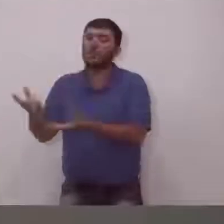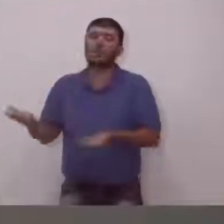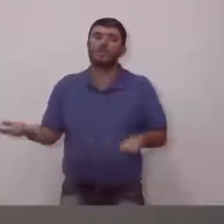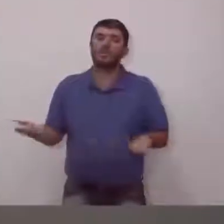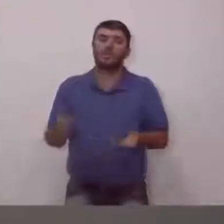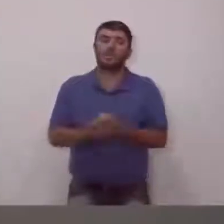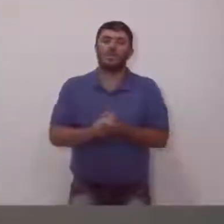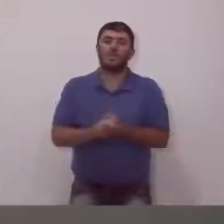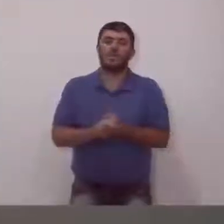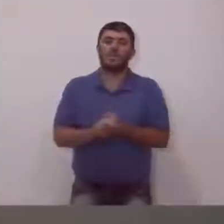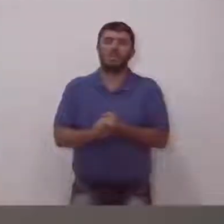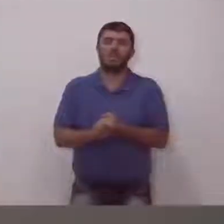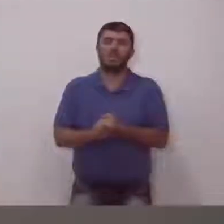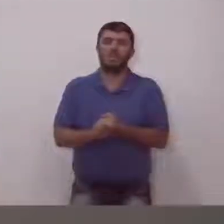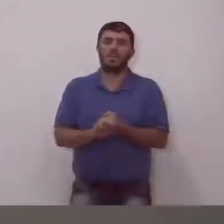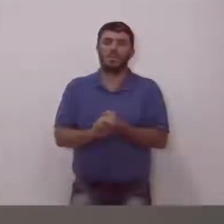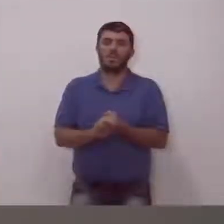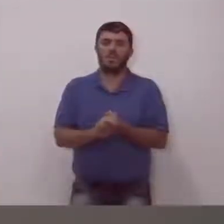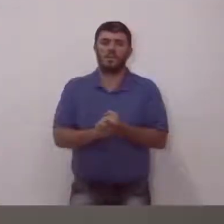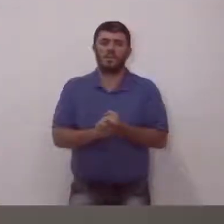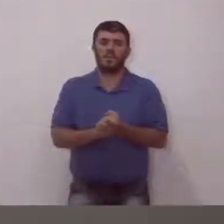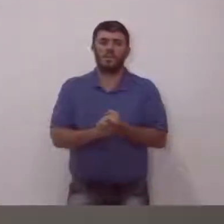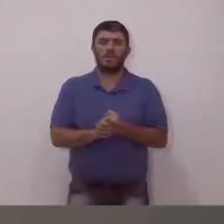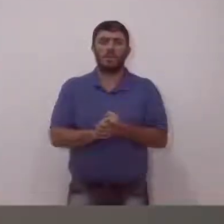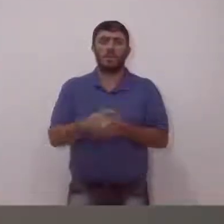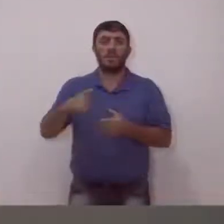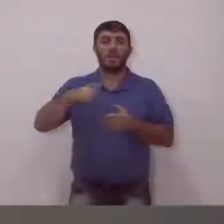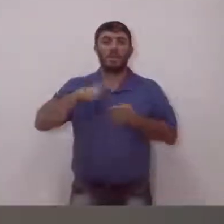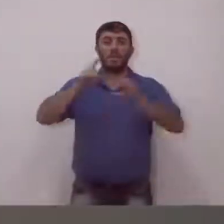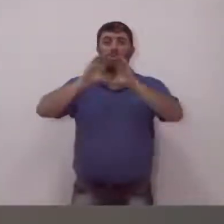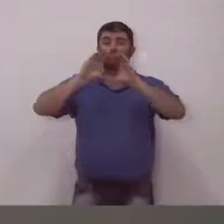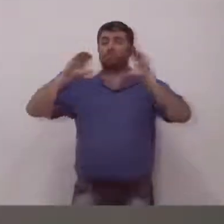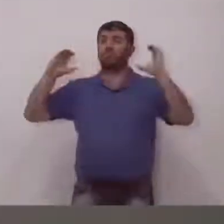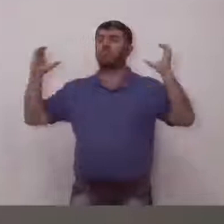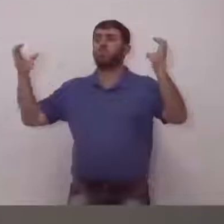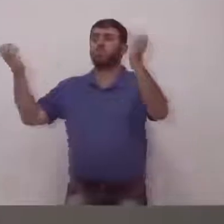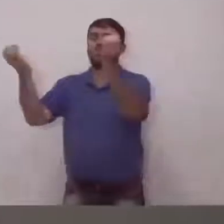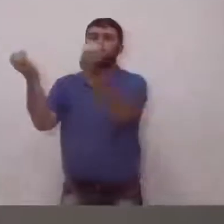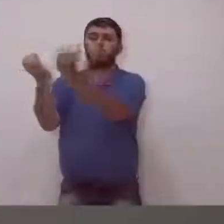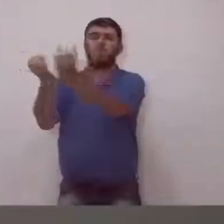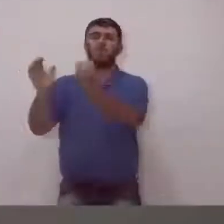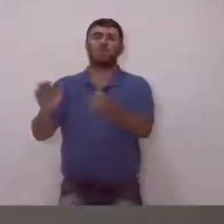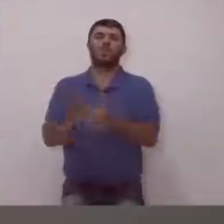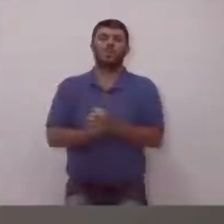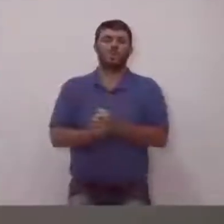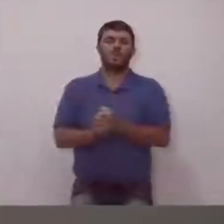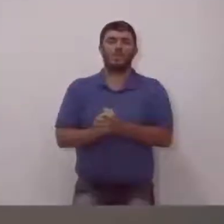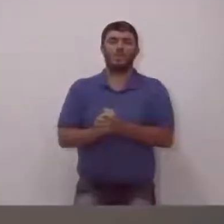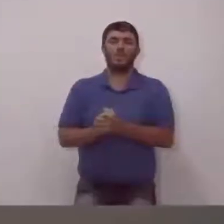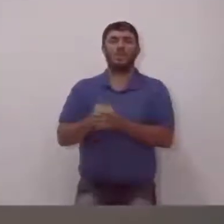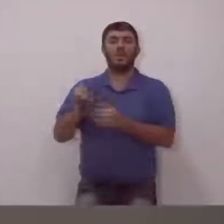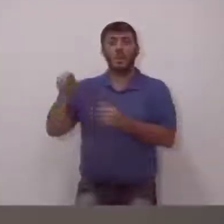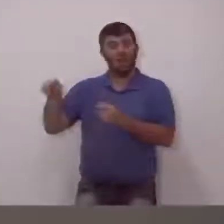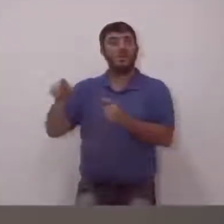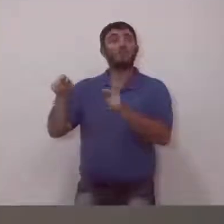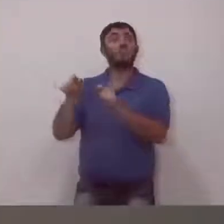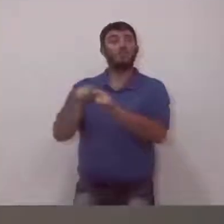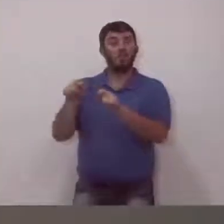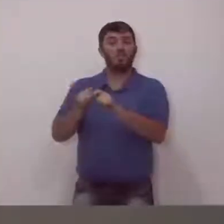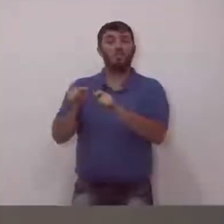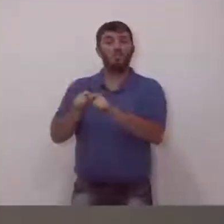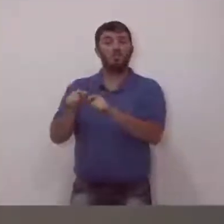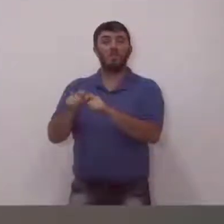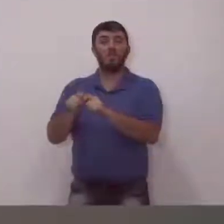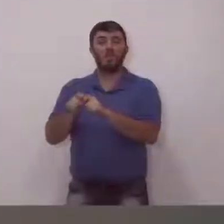Tem um condomínio que fez a parte deles, colocaram ali a rede até o início da